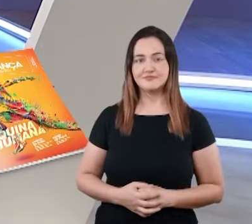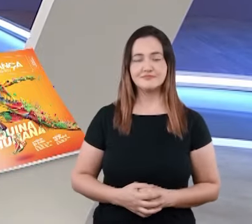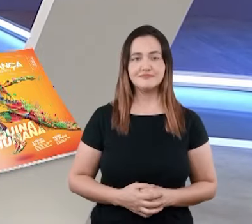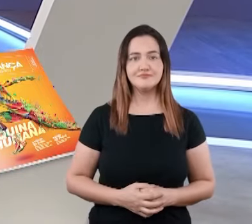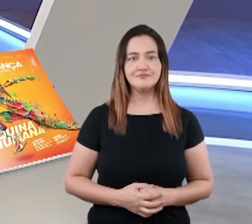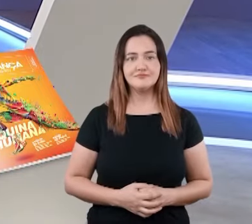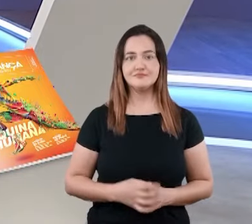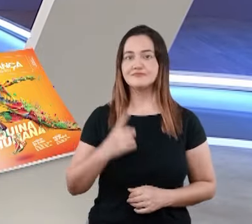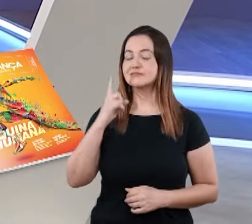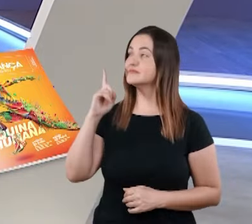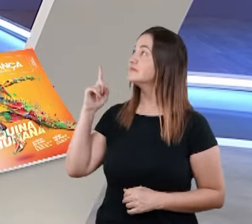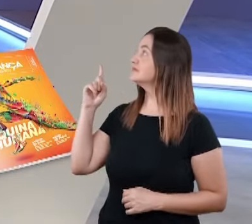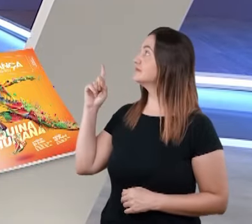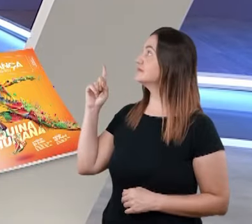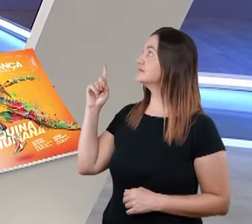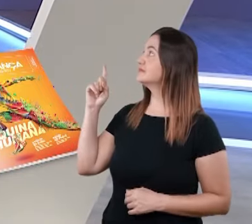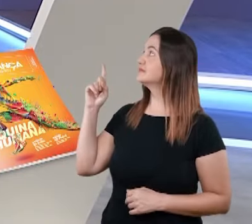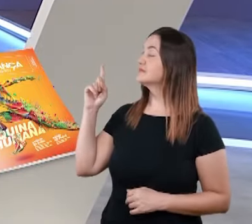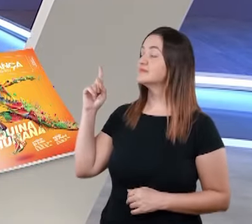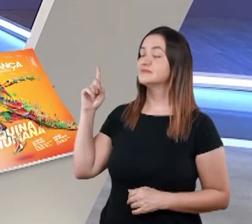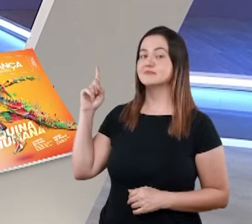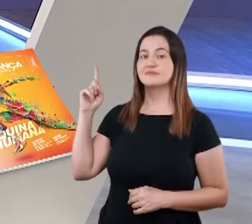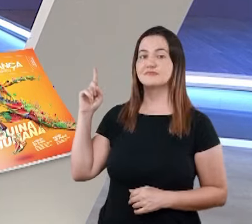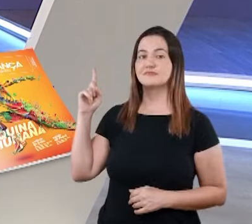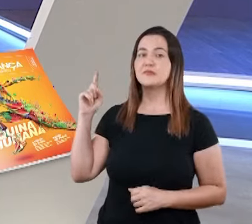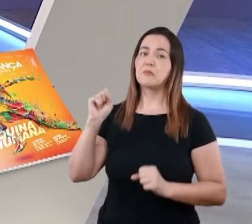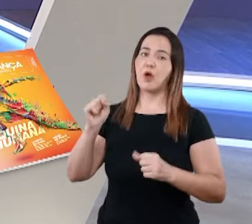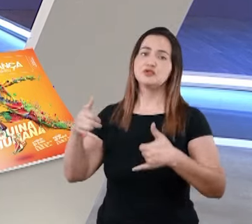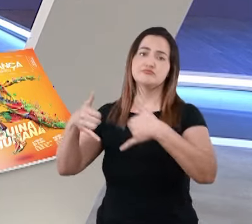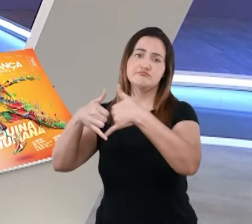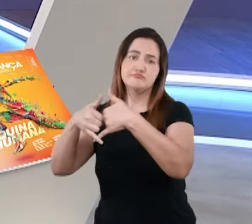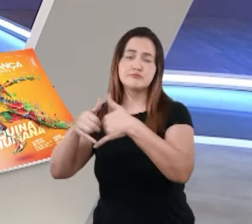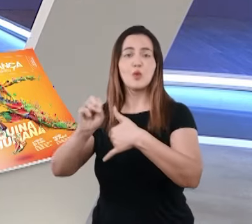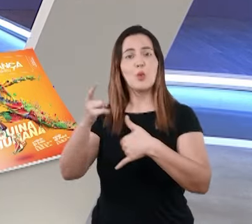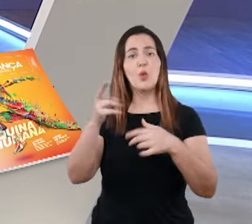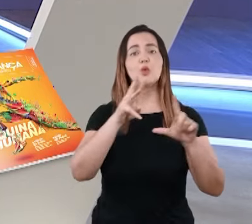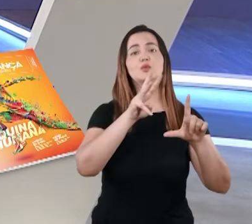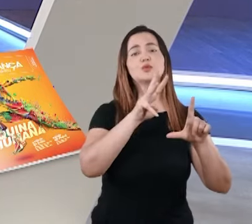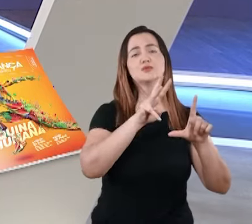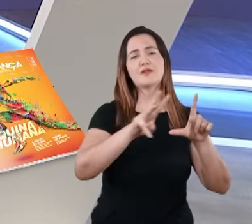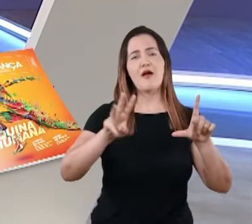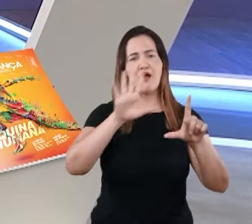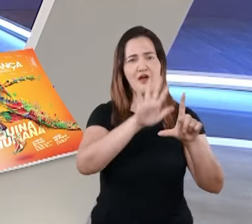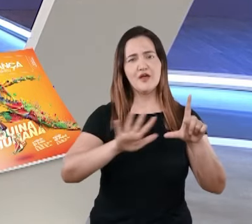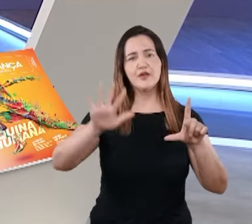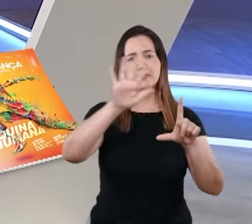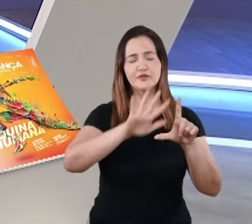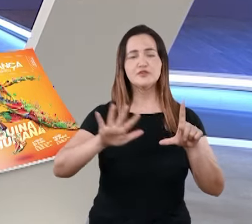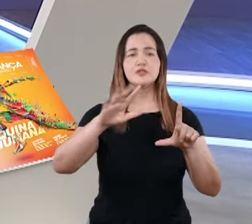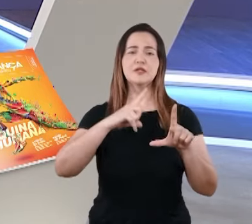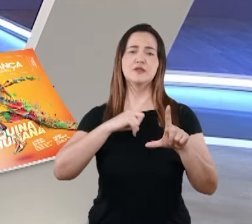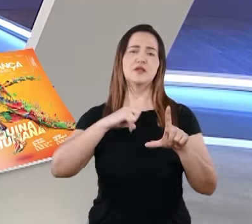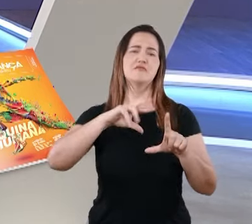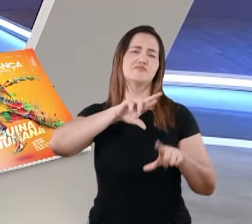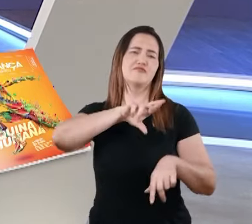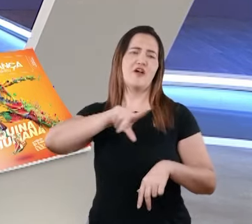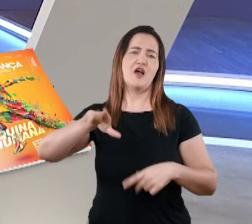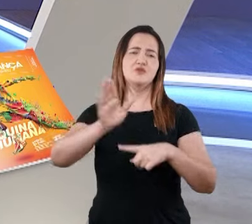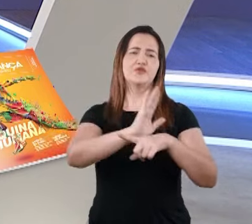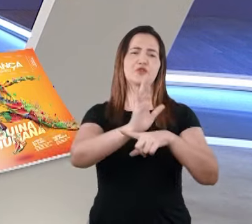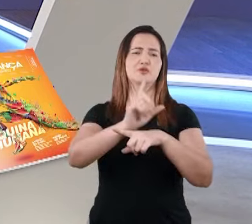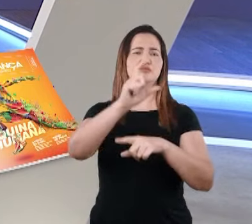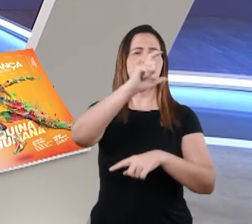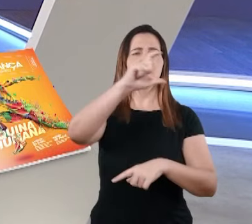Bíblica. Você vai chegar nessa página aqui. Você pode ligar no telefone ou você pode ir aqui no nosso site. Aí você vai encontrar aqui